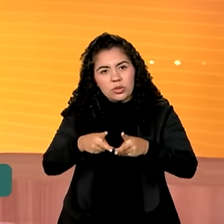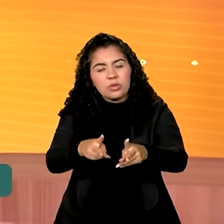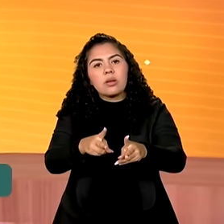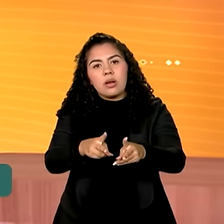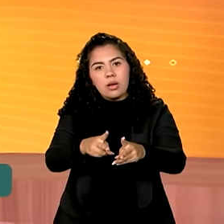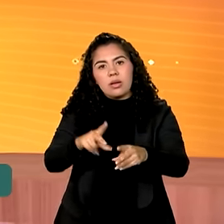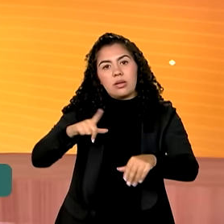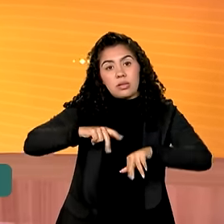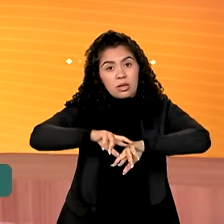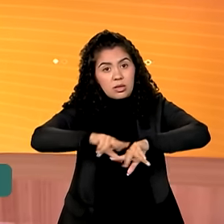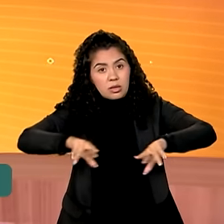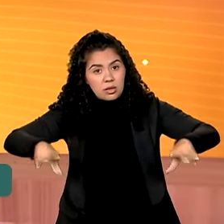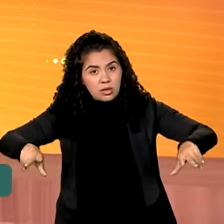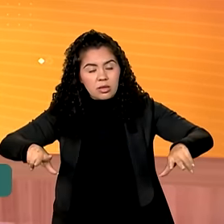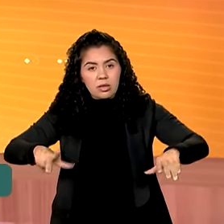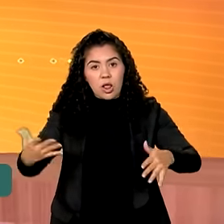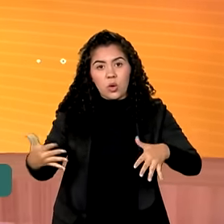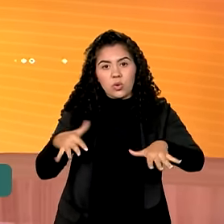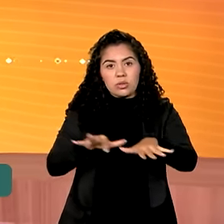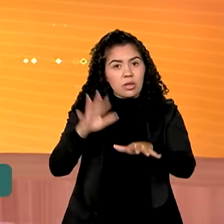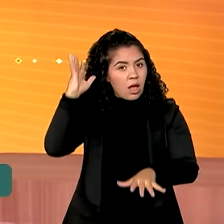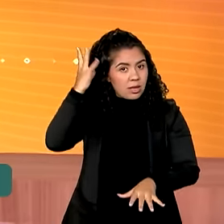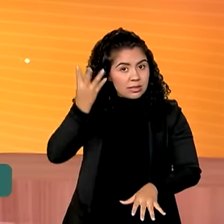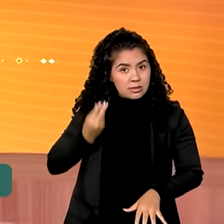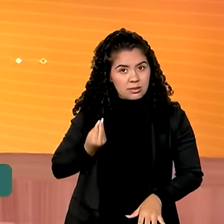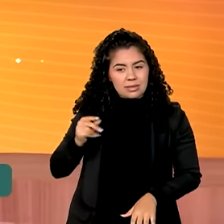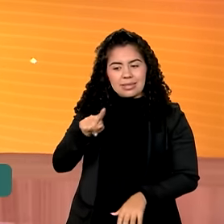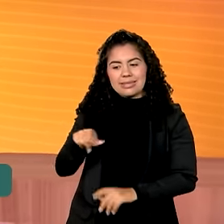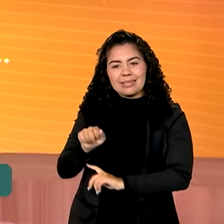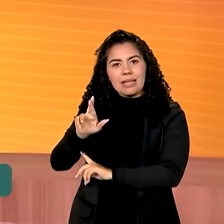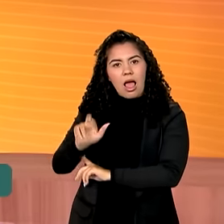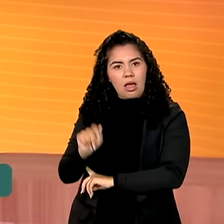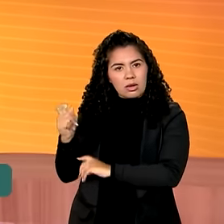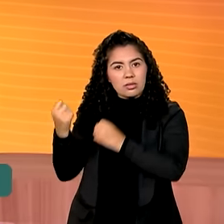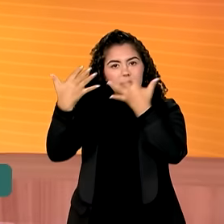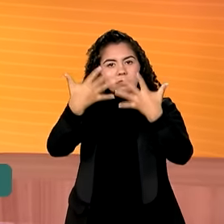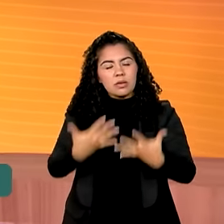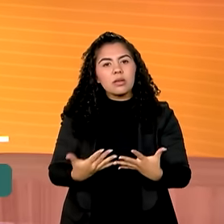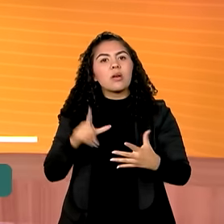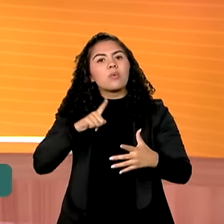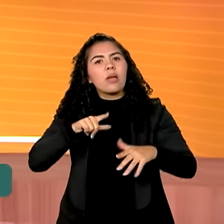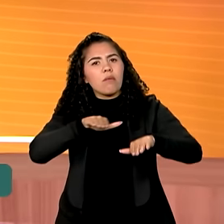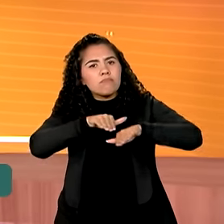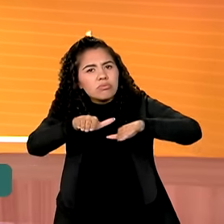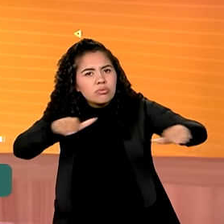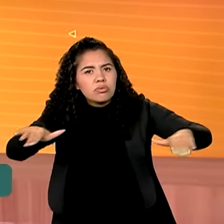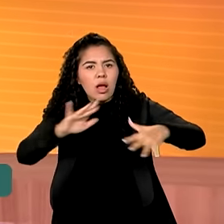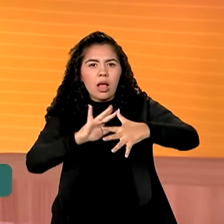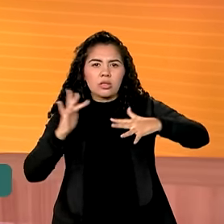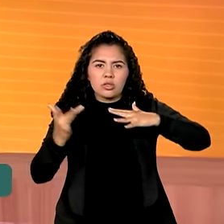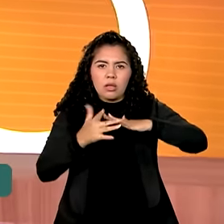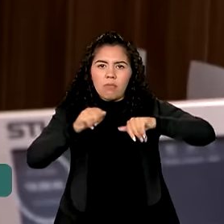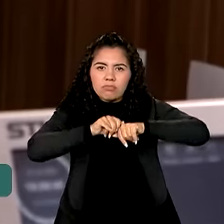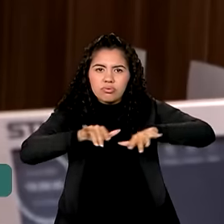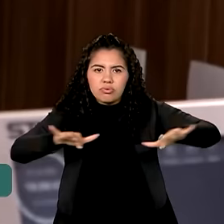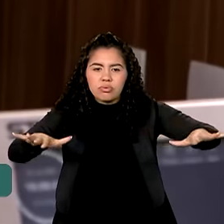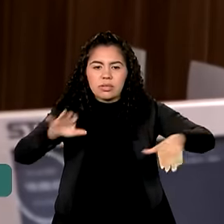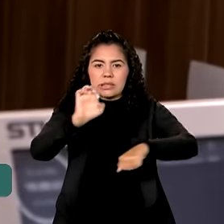Diversidade e Inclusão, Zara Figueiredo, pediu o engajamento das redes municipais e estaduais de ensino.